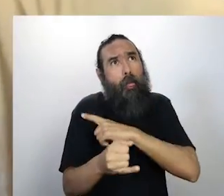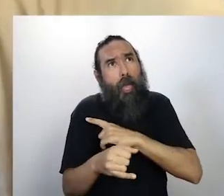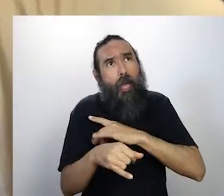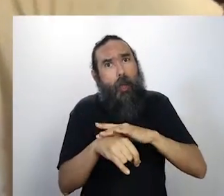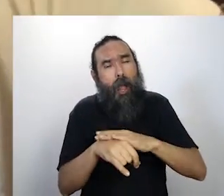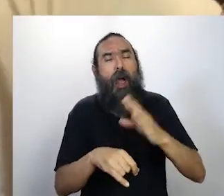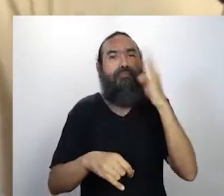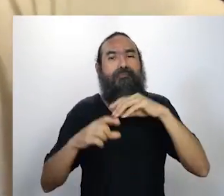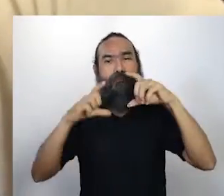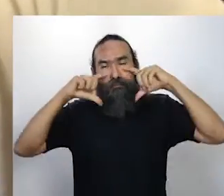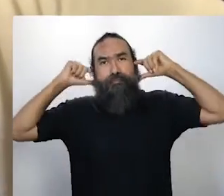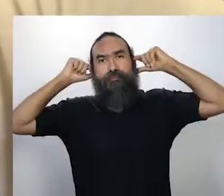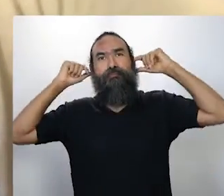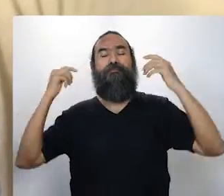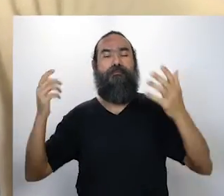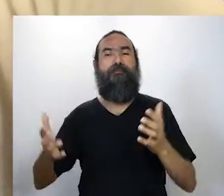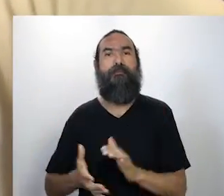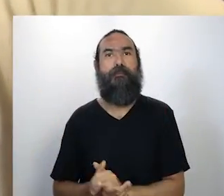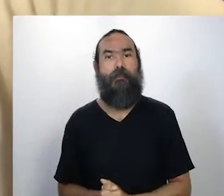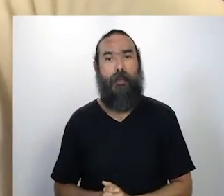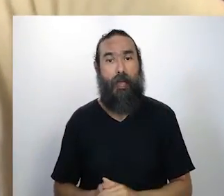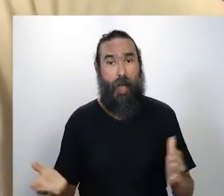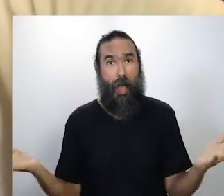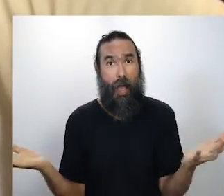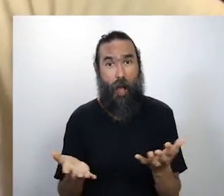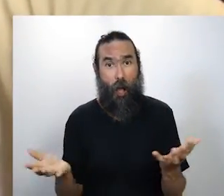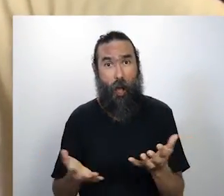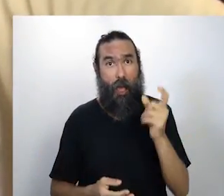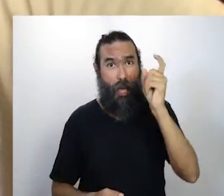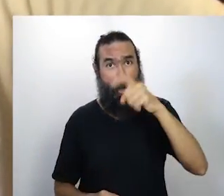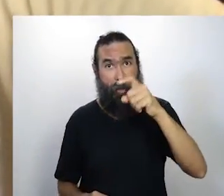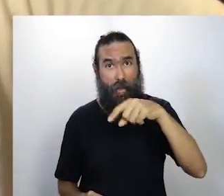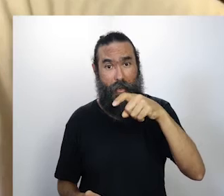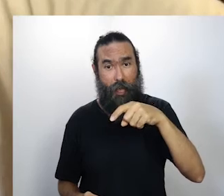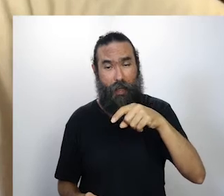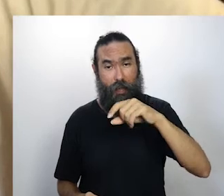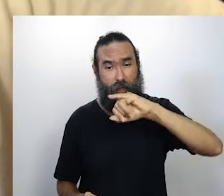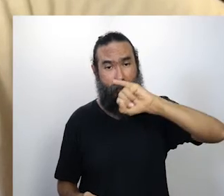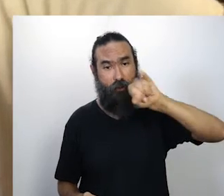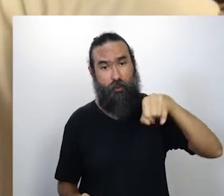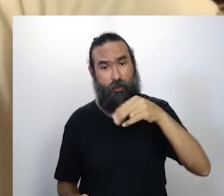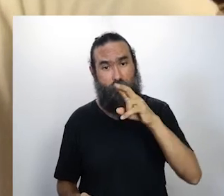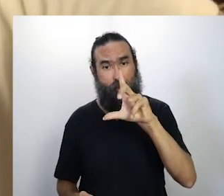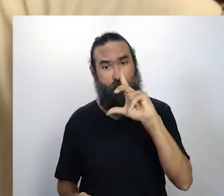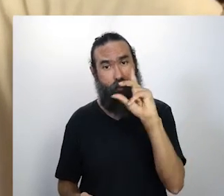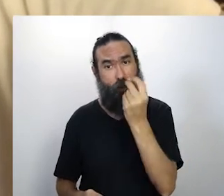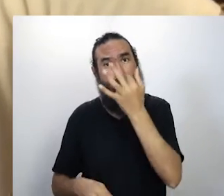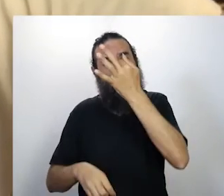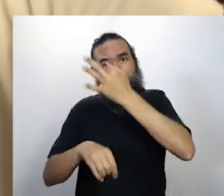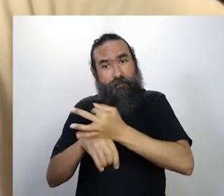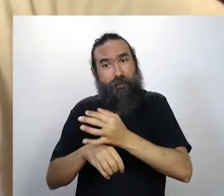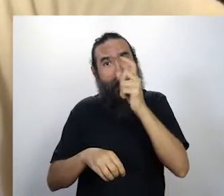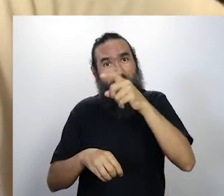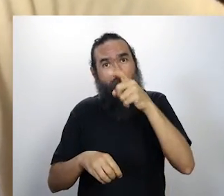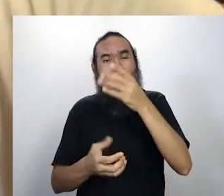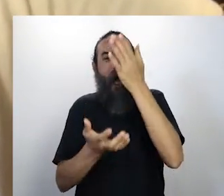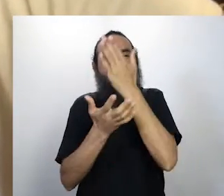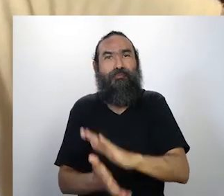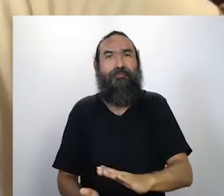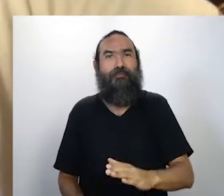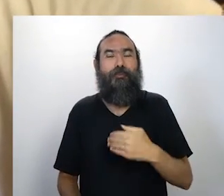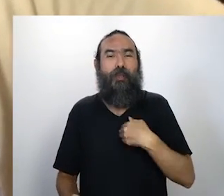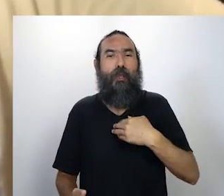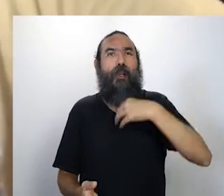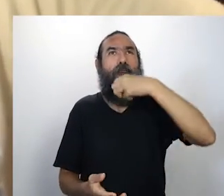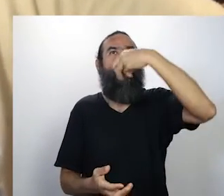E eu também a mesma coisa com o André. Eu tinha agora... Era para ter acabado agora em junho, julho, a gente tinha uma turnê de um mês na França